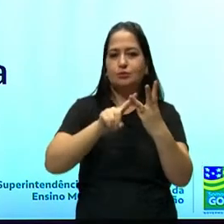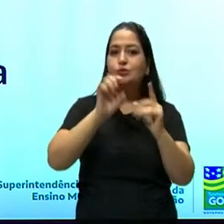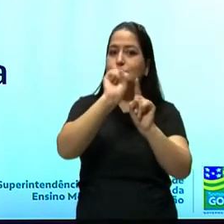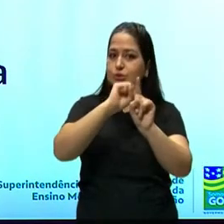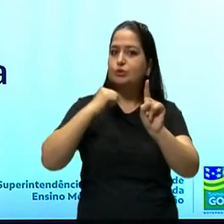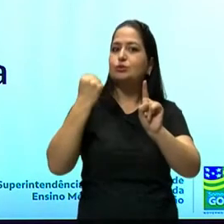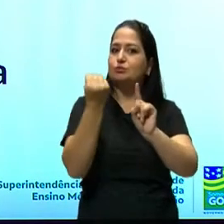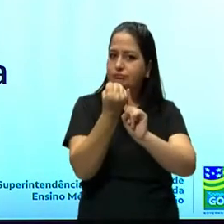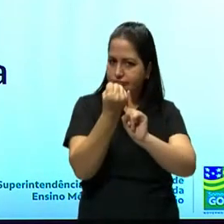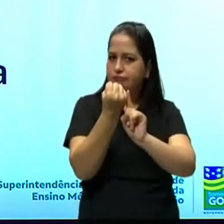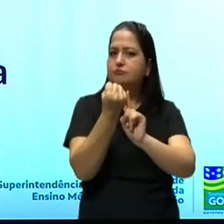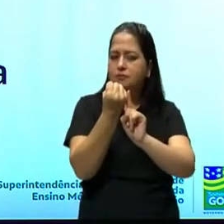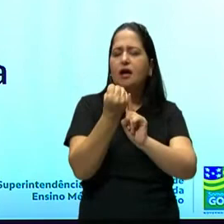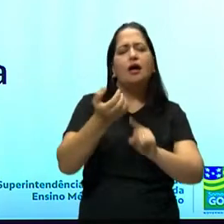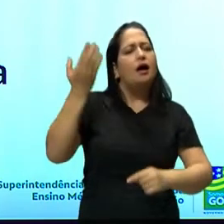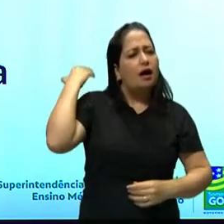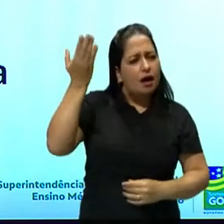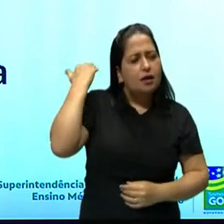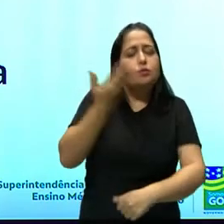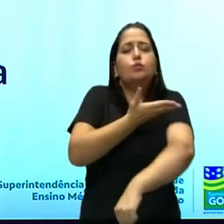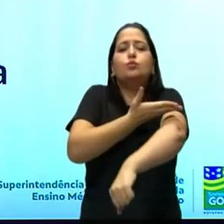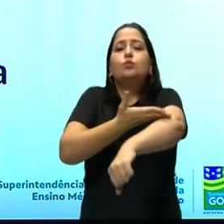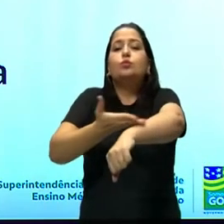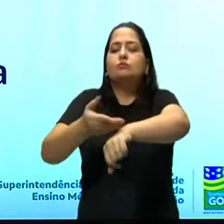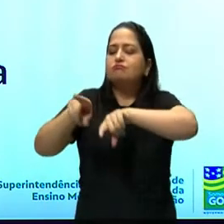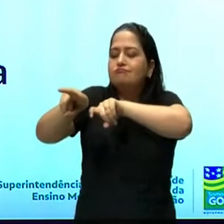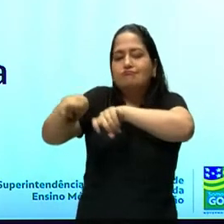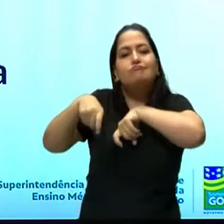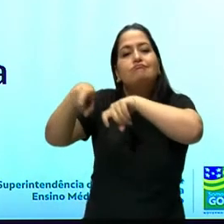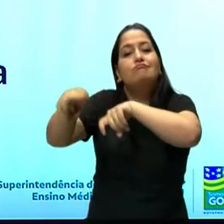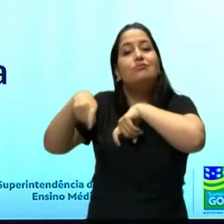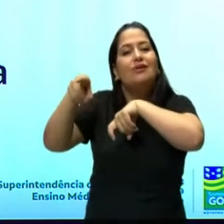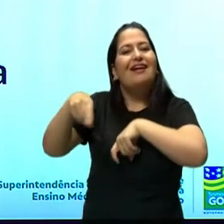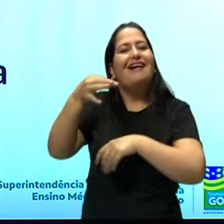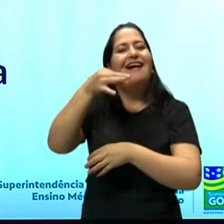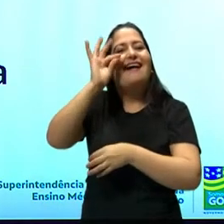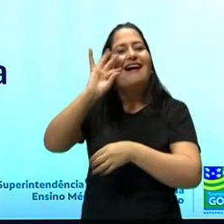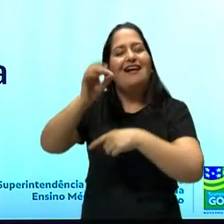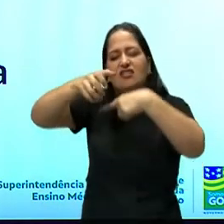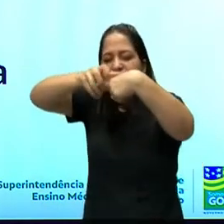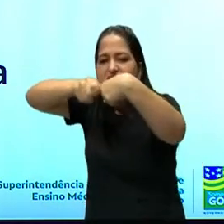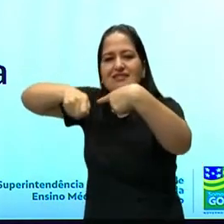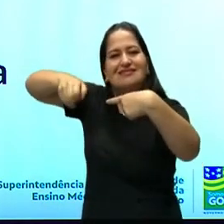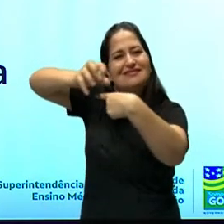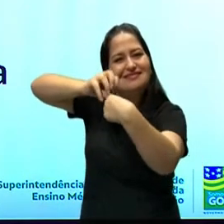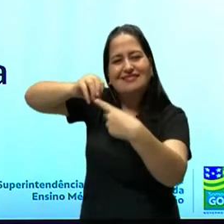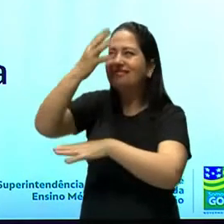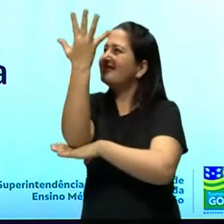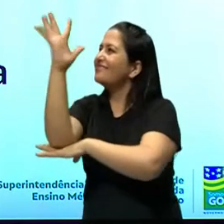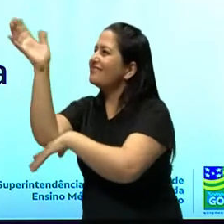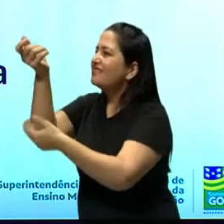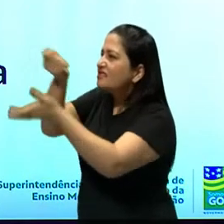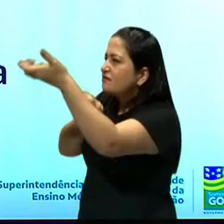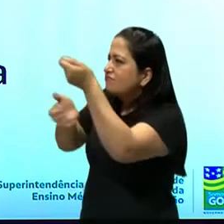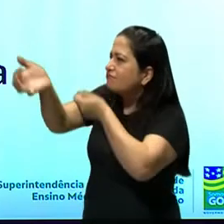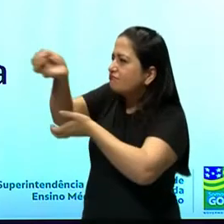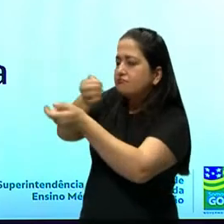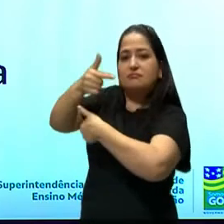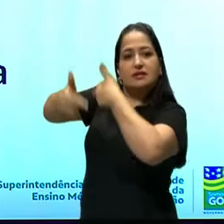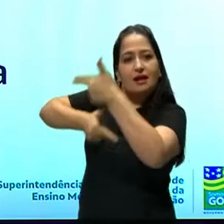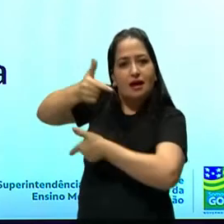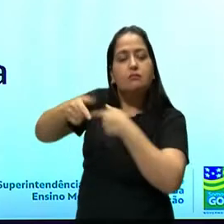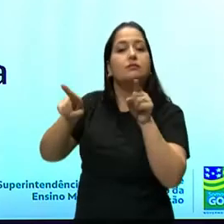Existia uma economia agrária onde o café e o açúcar dominavam. Ou seja, a renda